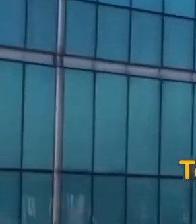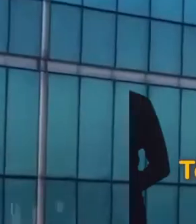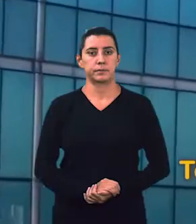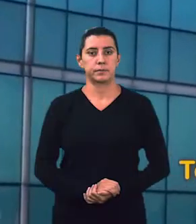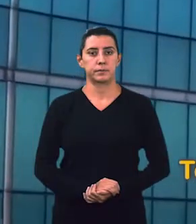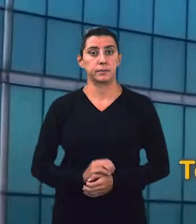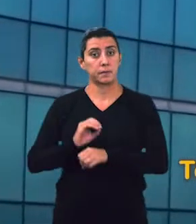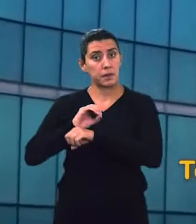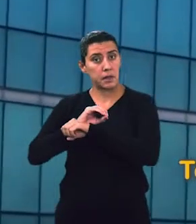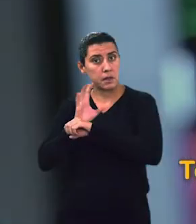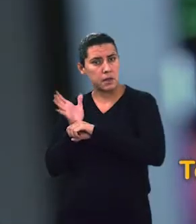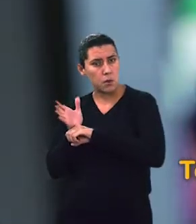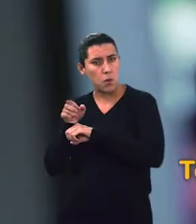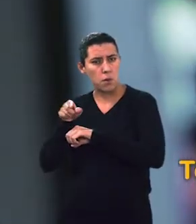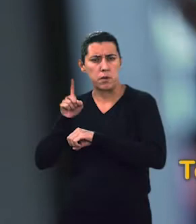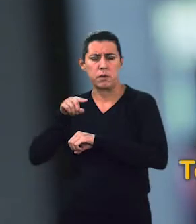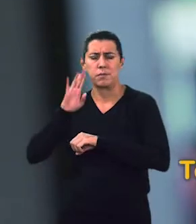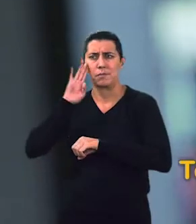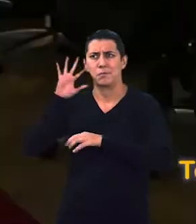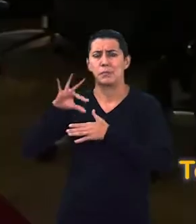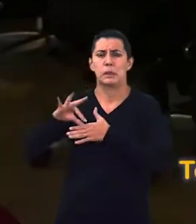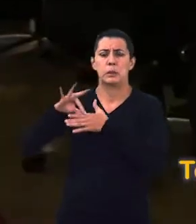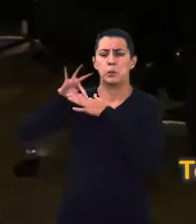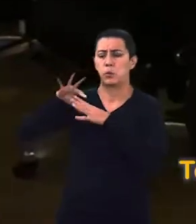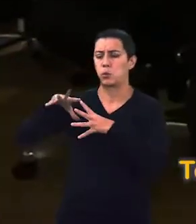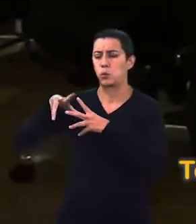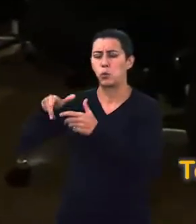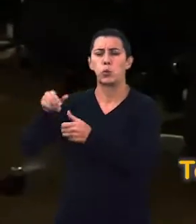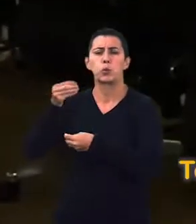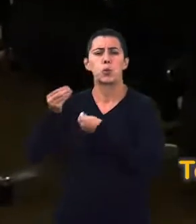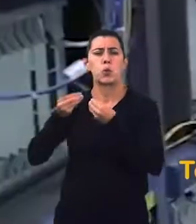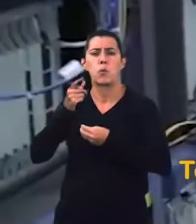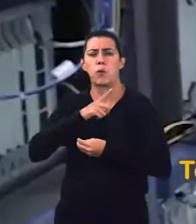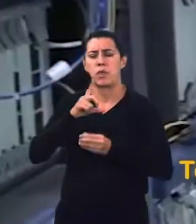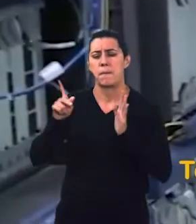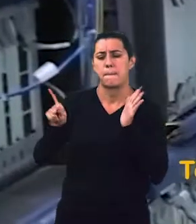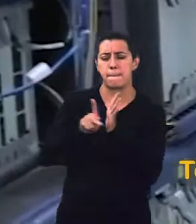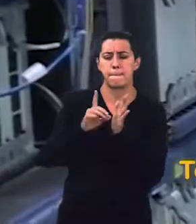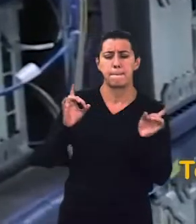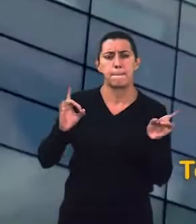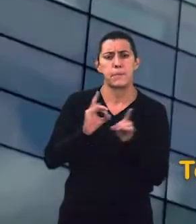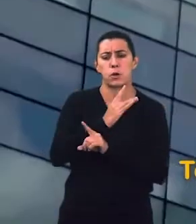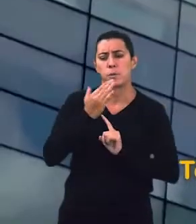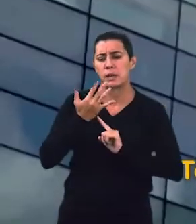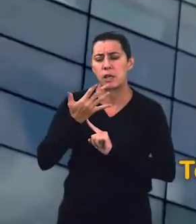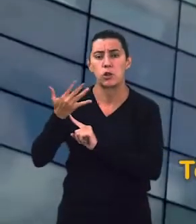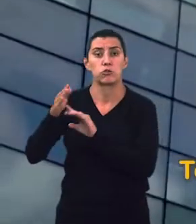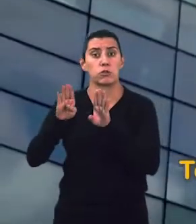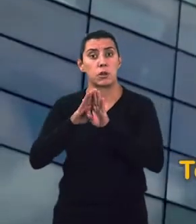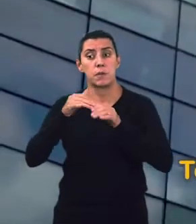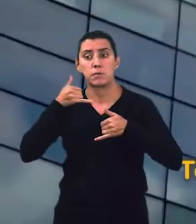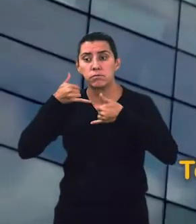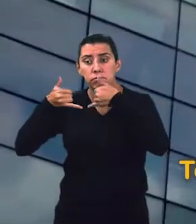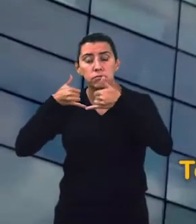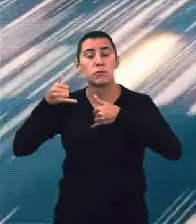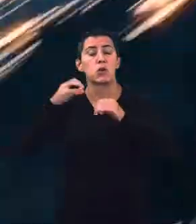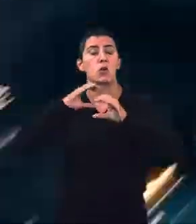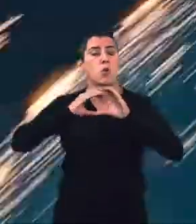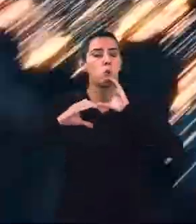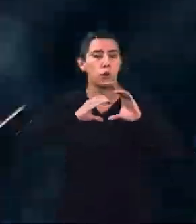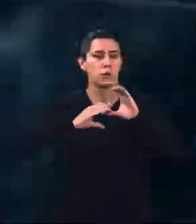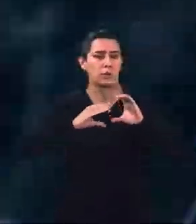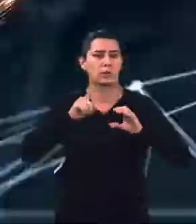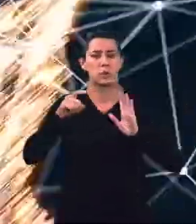A Huawei, líder global em soluções de tecnologia da informação e comunicação e uma das 100 marcas mais valiosas do mundo,